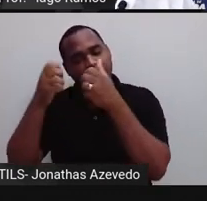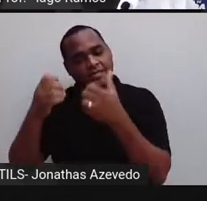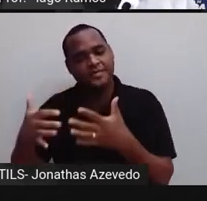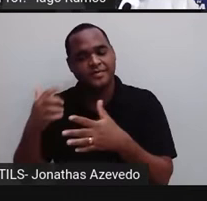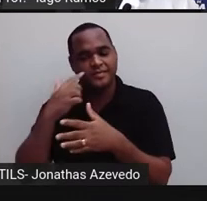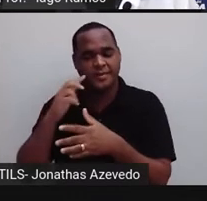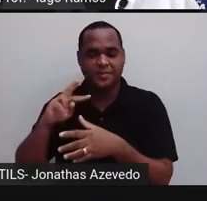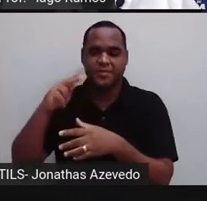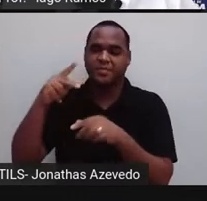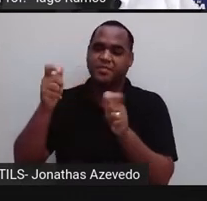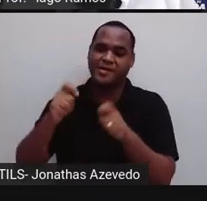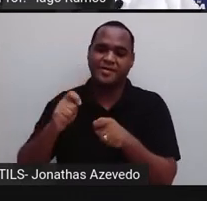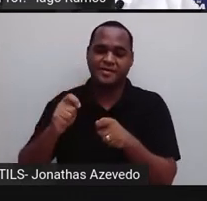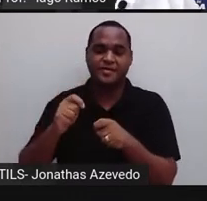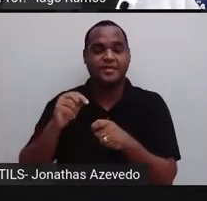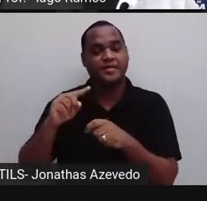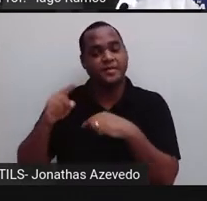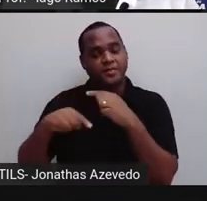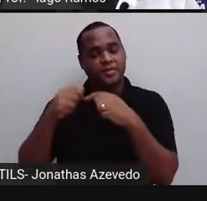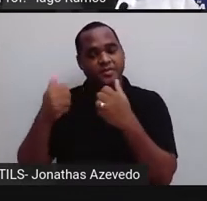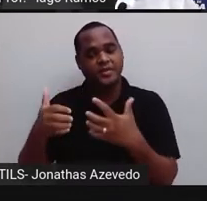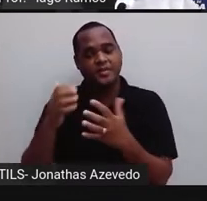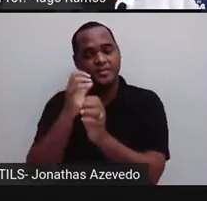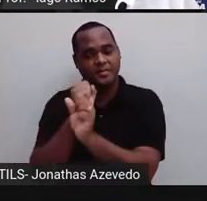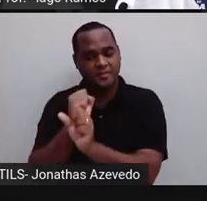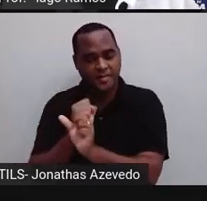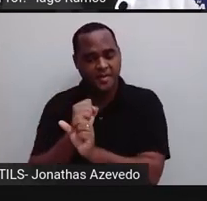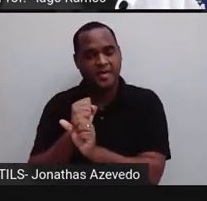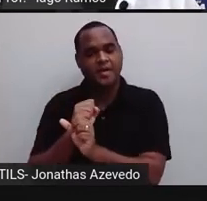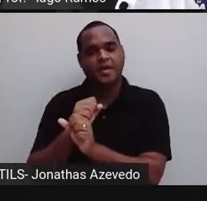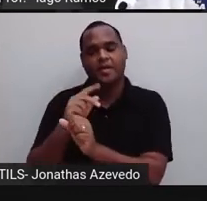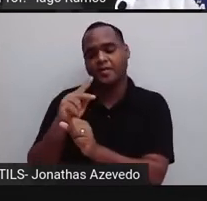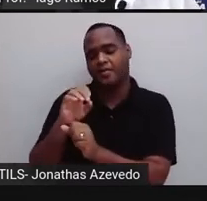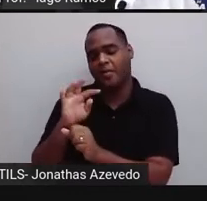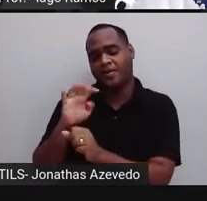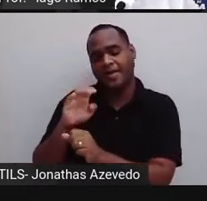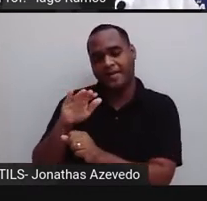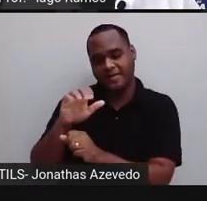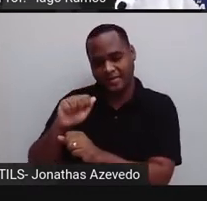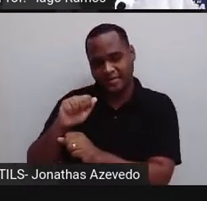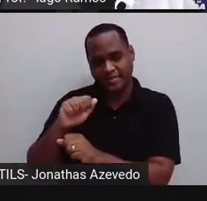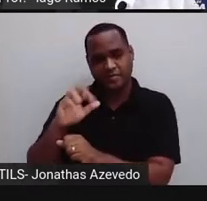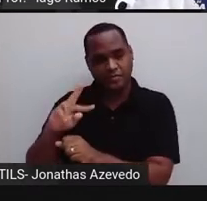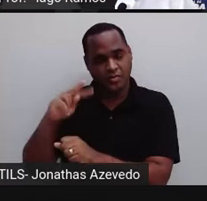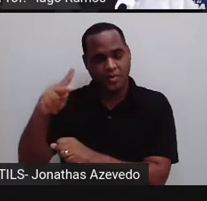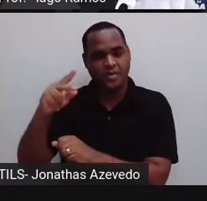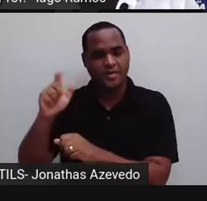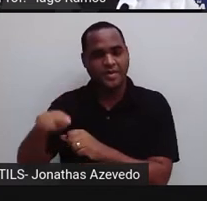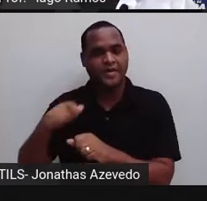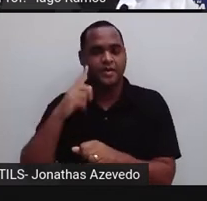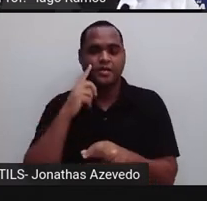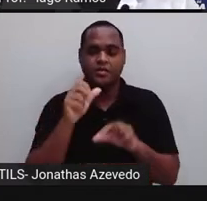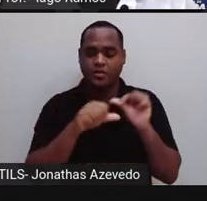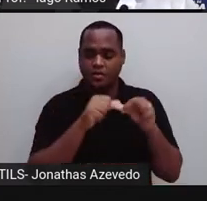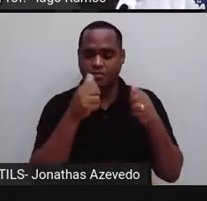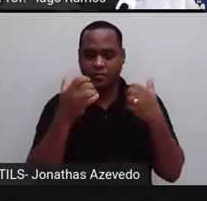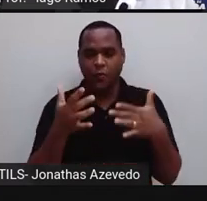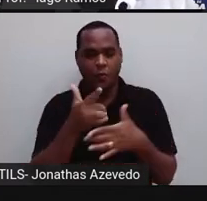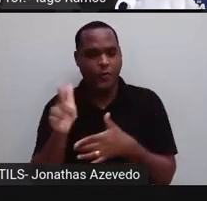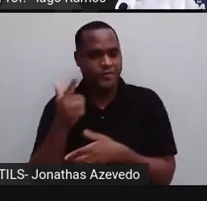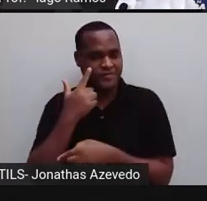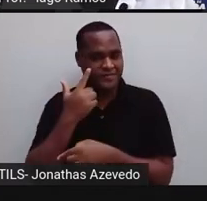depois disso, calcular o resultado da potência e o outro resultado que a gente viu é quando a gente tem uma potência